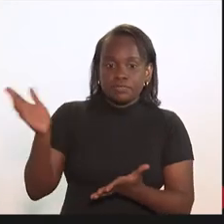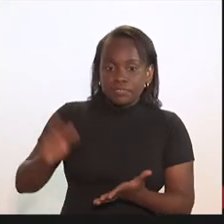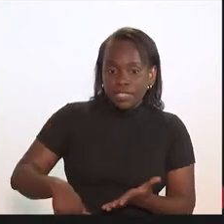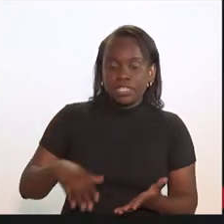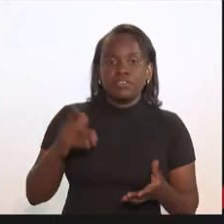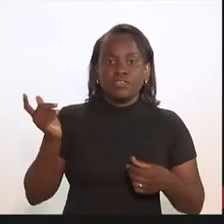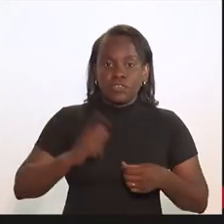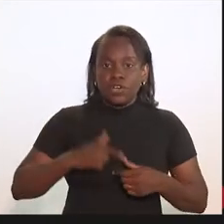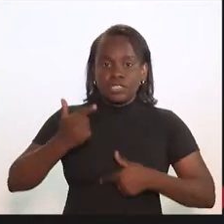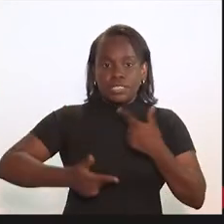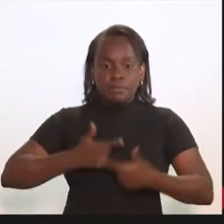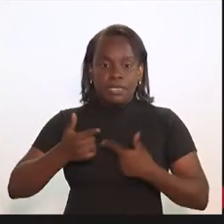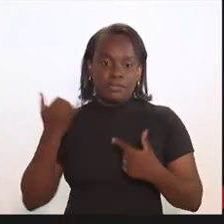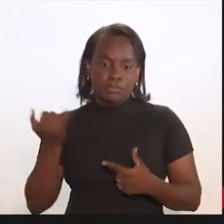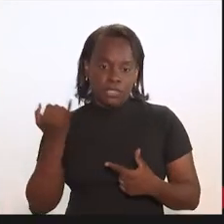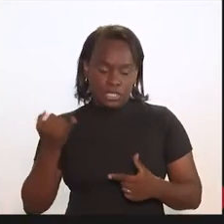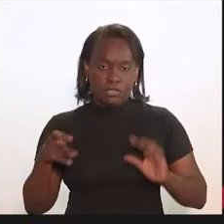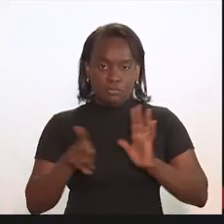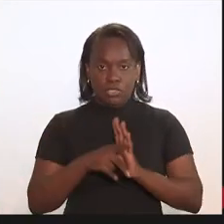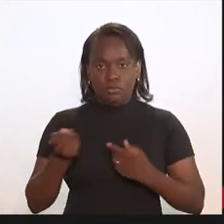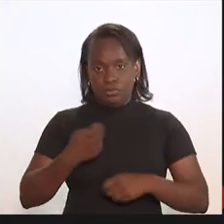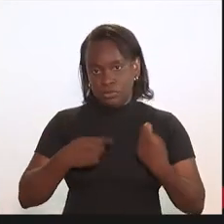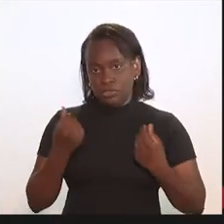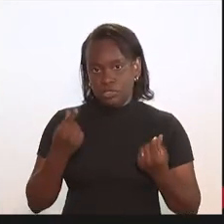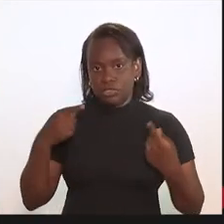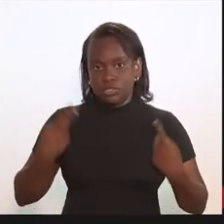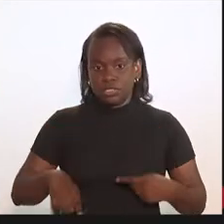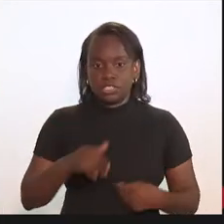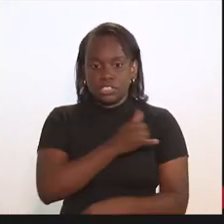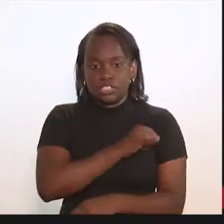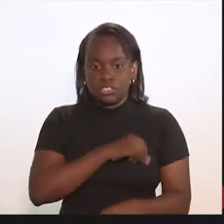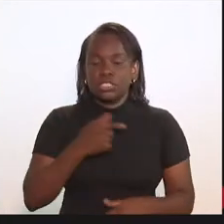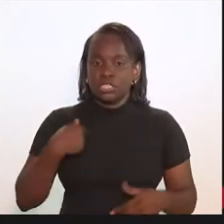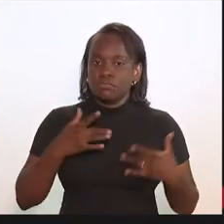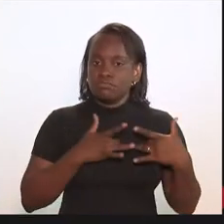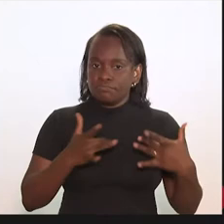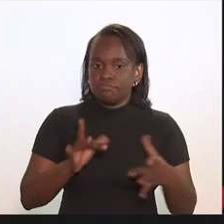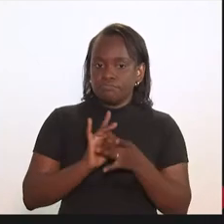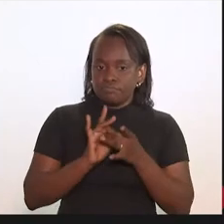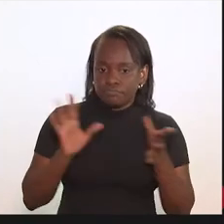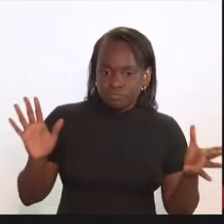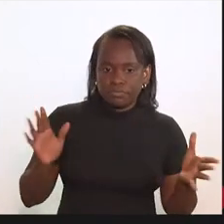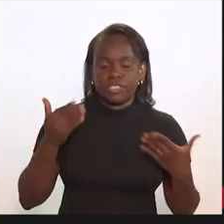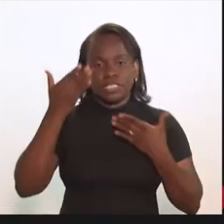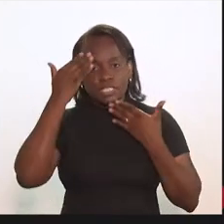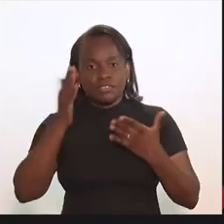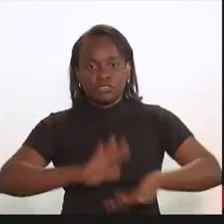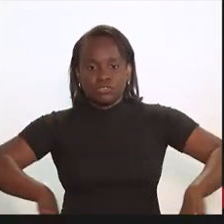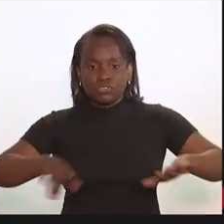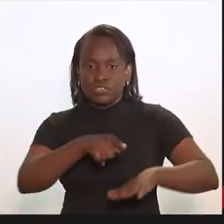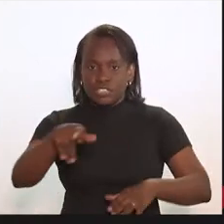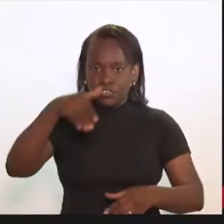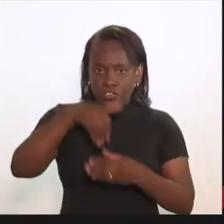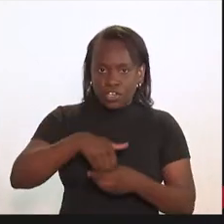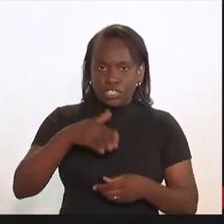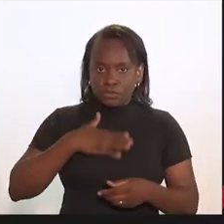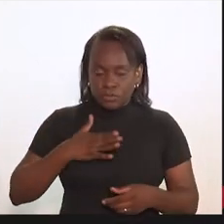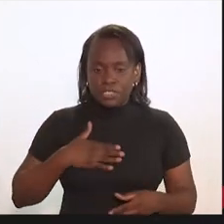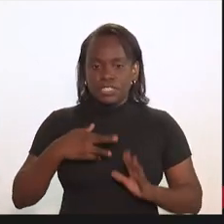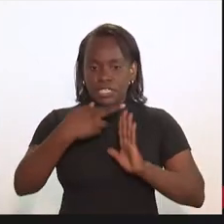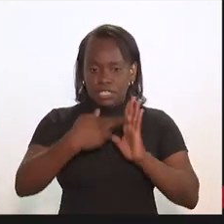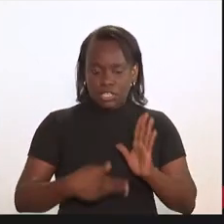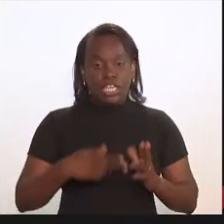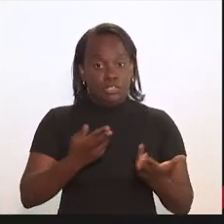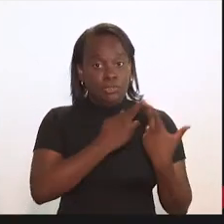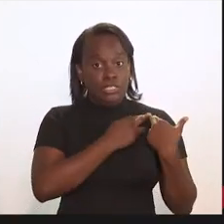possa recuperar essa atividade tão importante do ponto de vista econômico. Então, queria dizer que eu vou estar aqui à disposição, queria agradecer a todos vocês pelo voto, pela